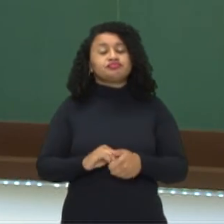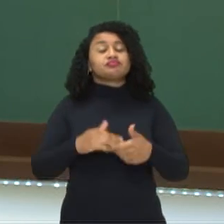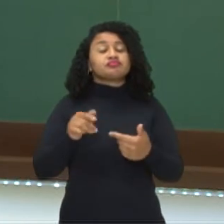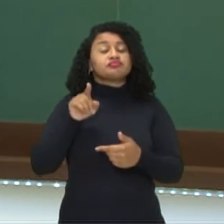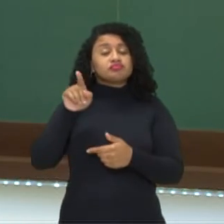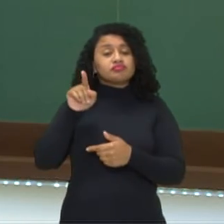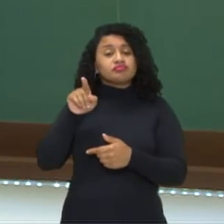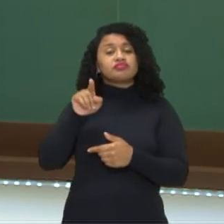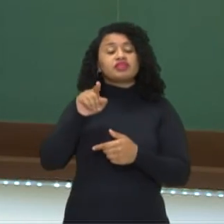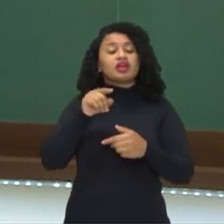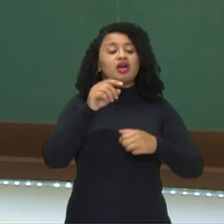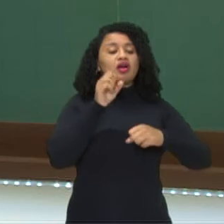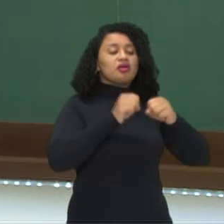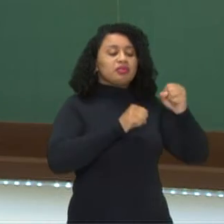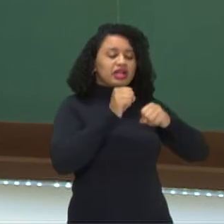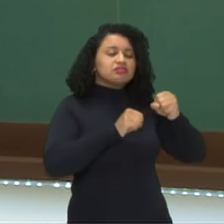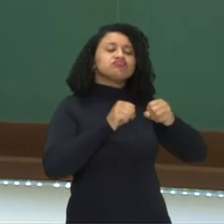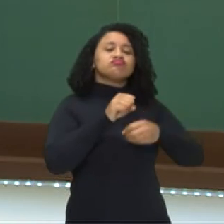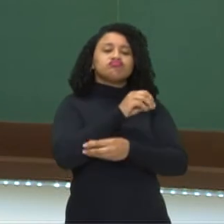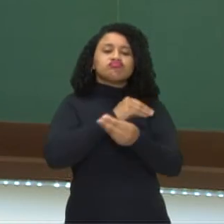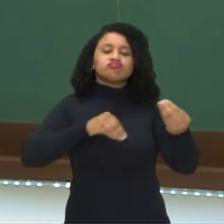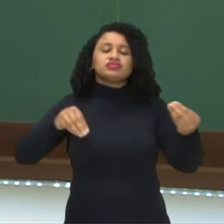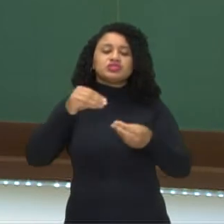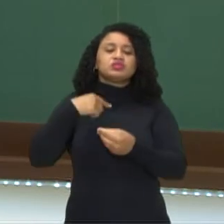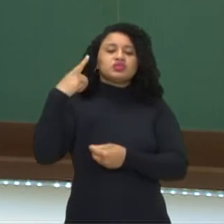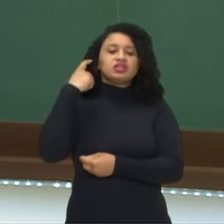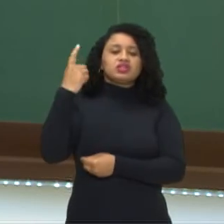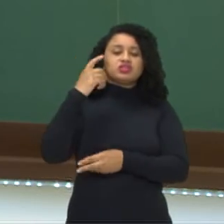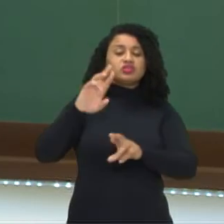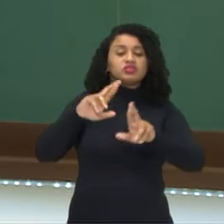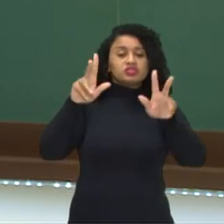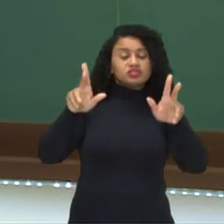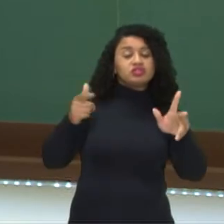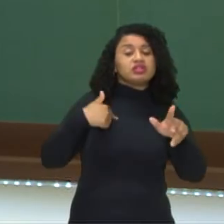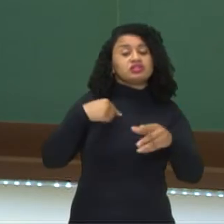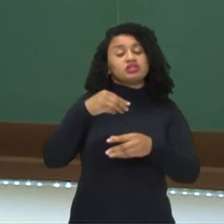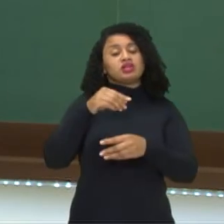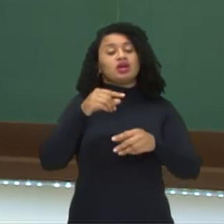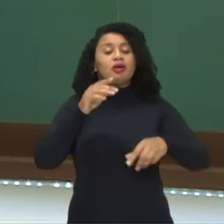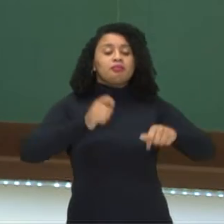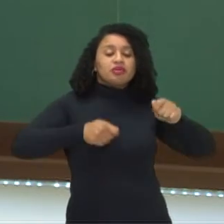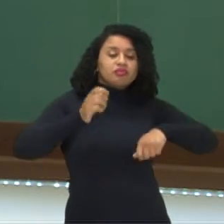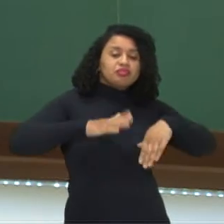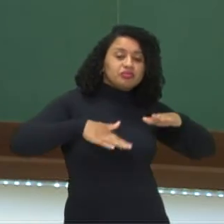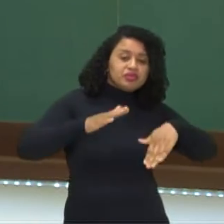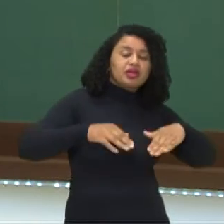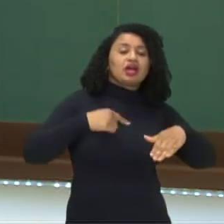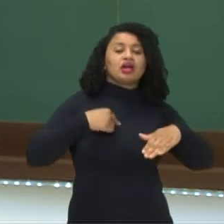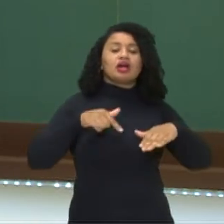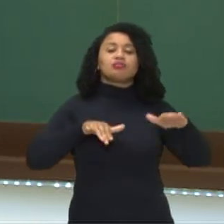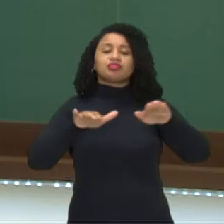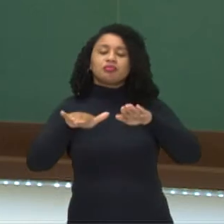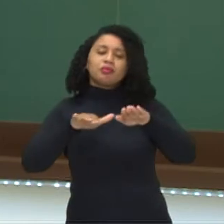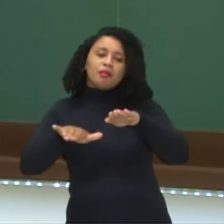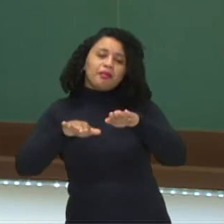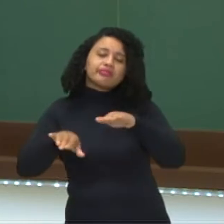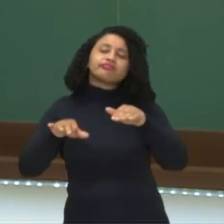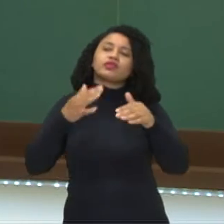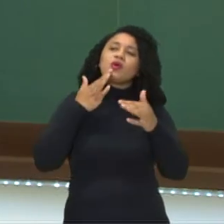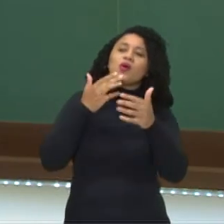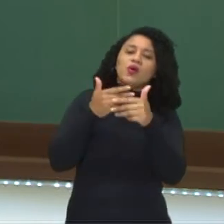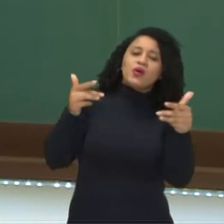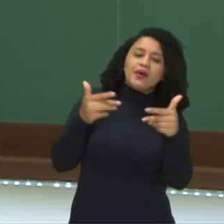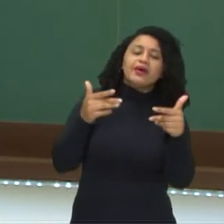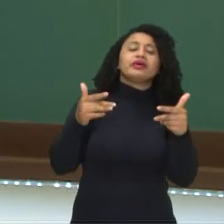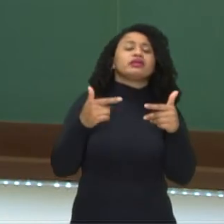o maracatu, ele vai misturar, né, esses sons diferentes. Então, sons de tambor com instrumentos eletrônicos, cores,